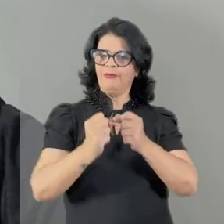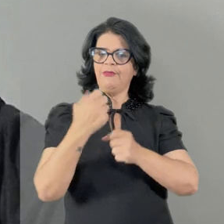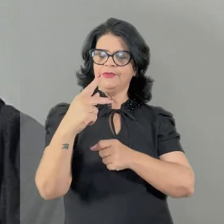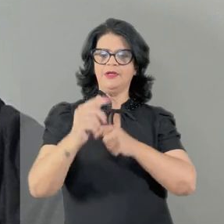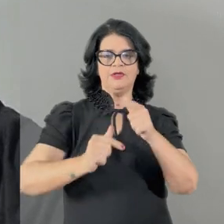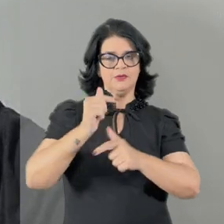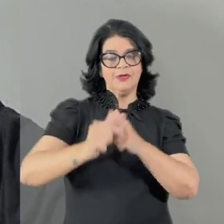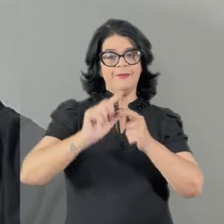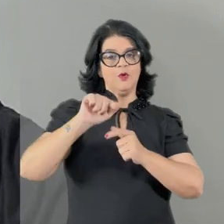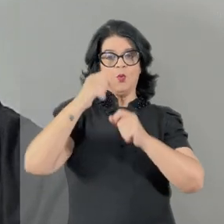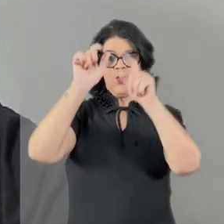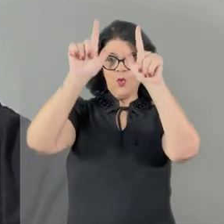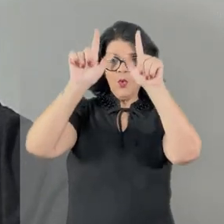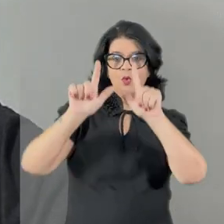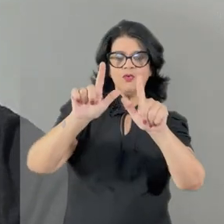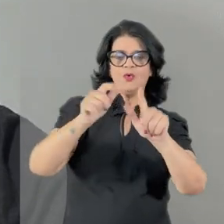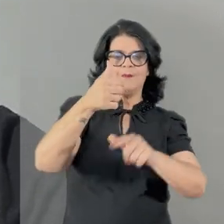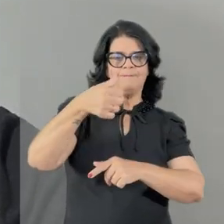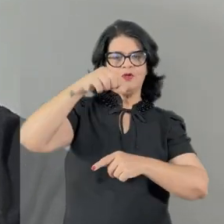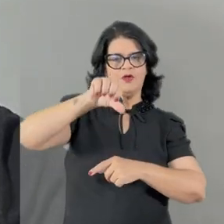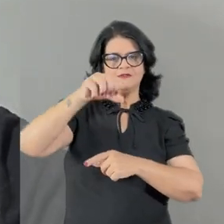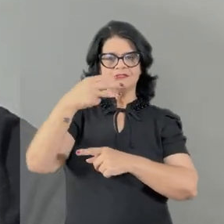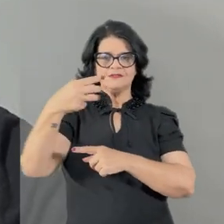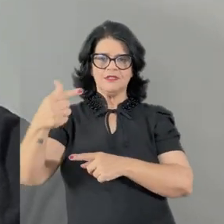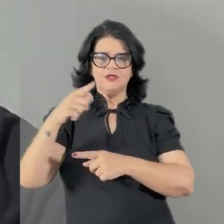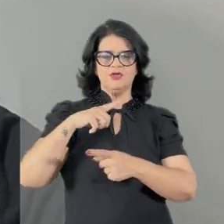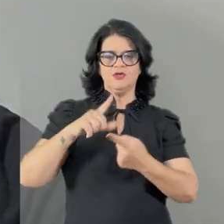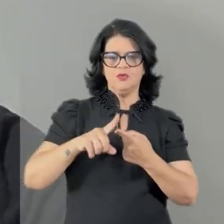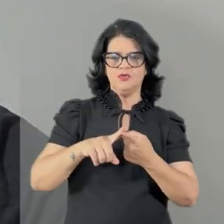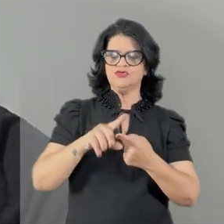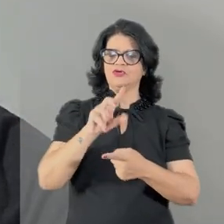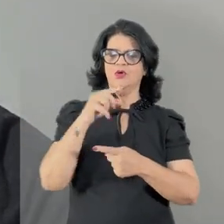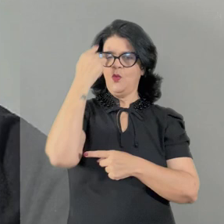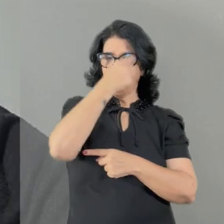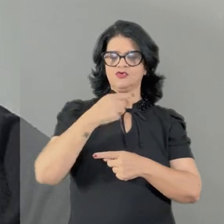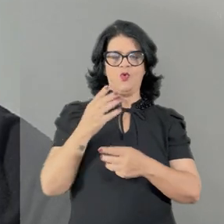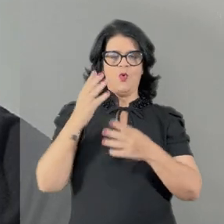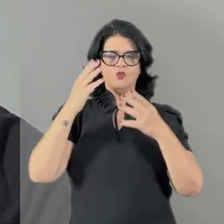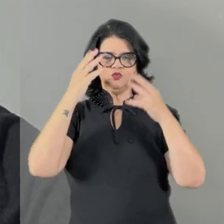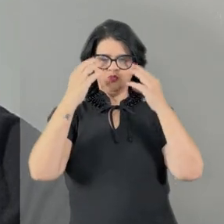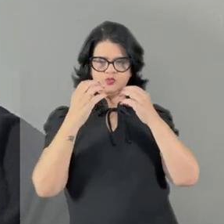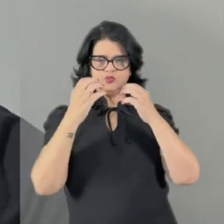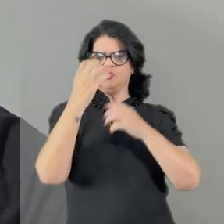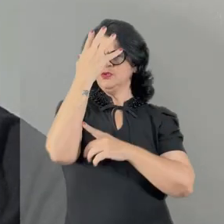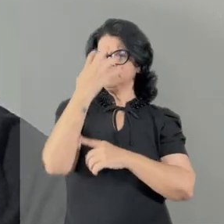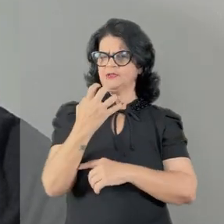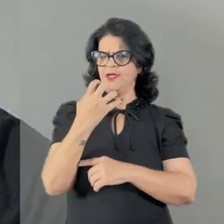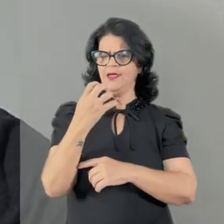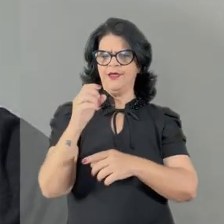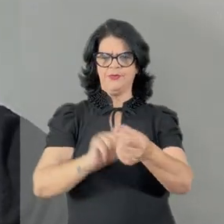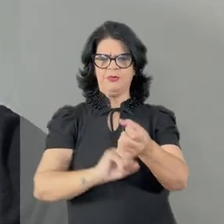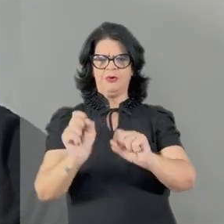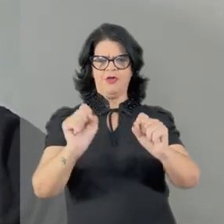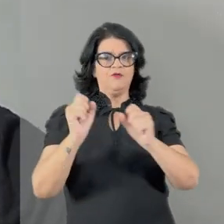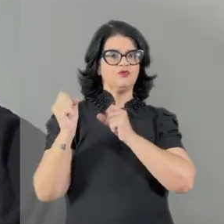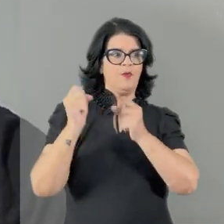No quadrinho seguinte, o ano é 1932, o seu bando de Vargas aparece fechado, cego, nervoso.